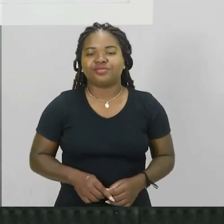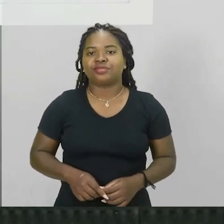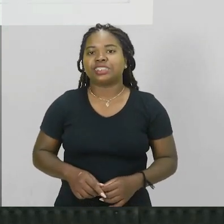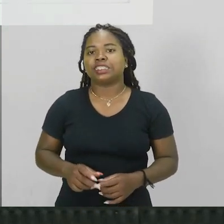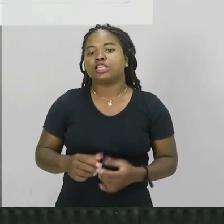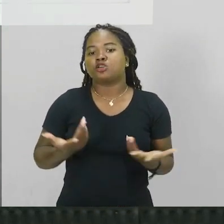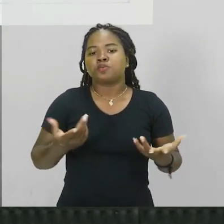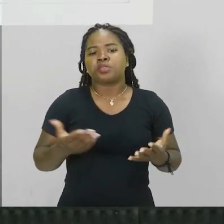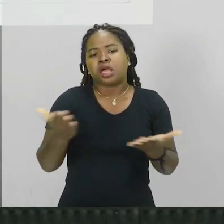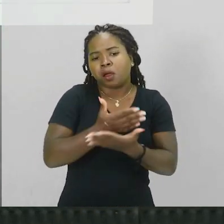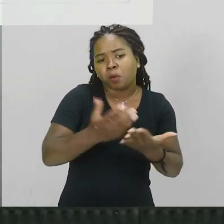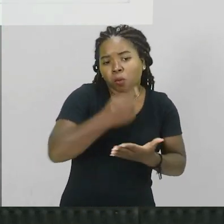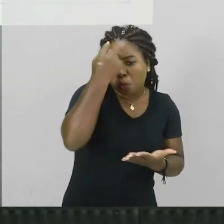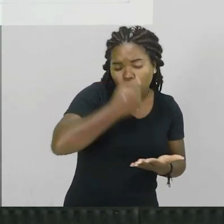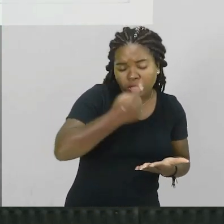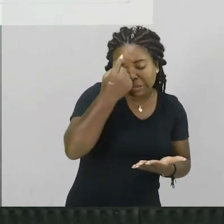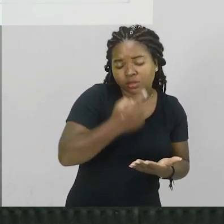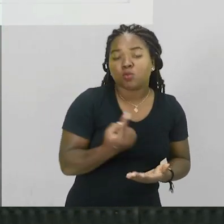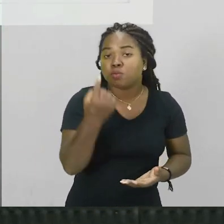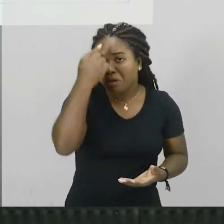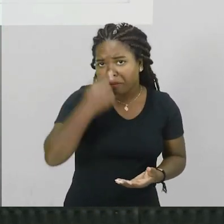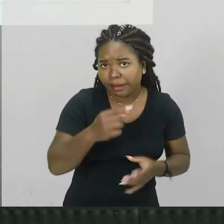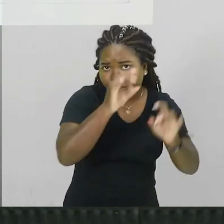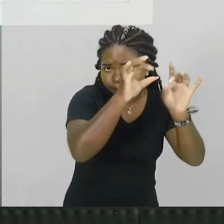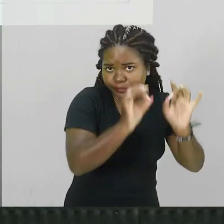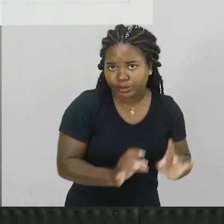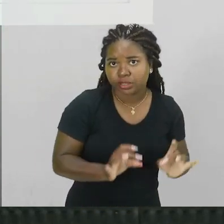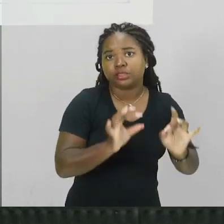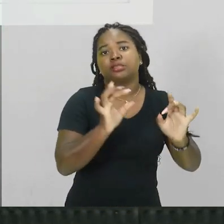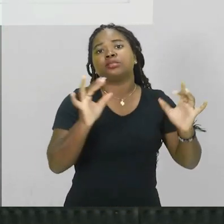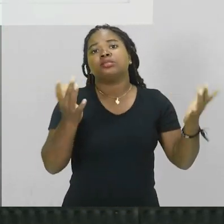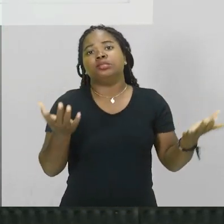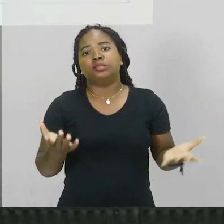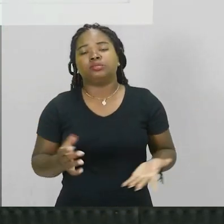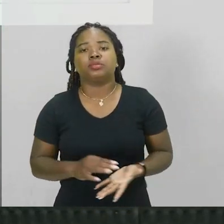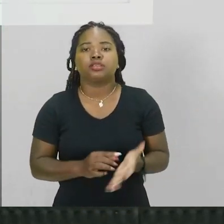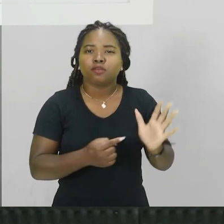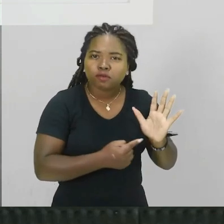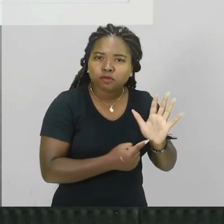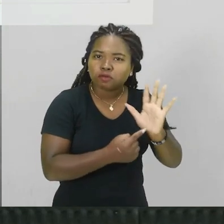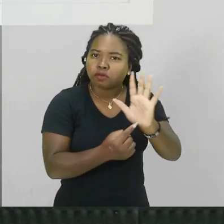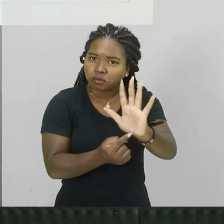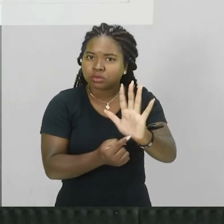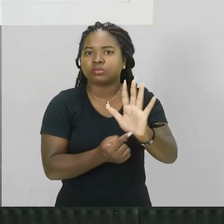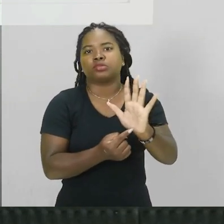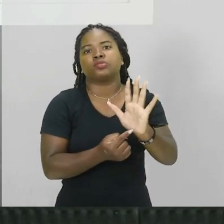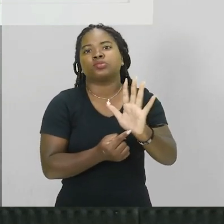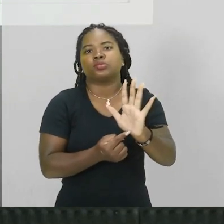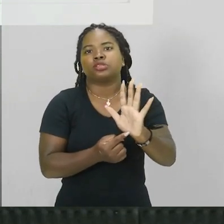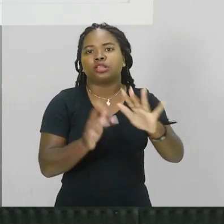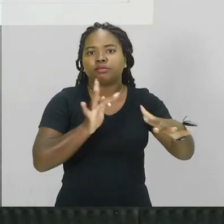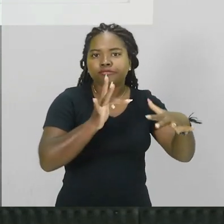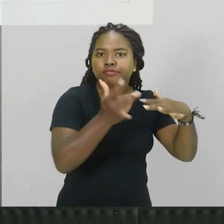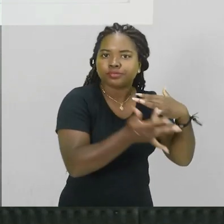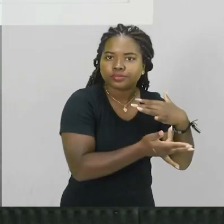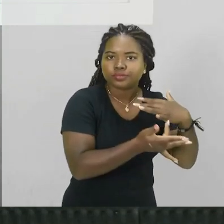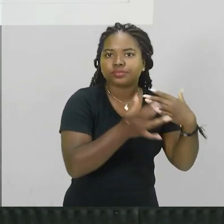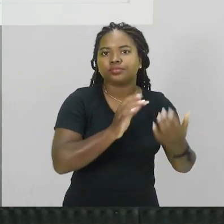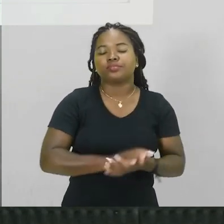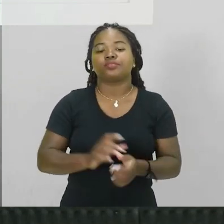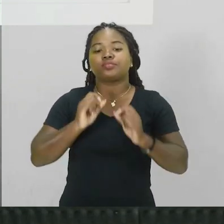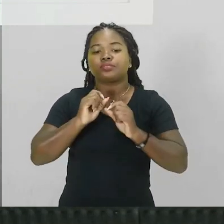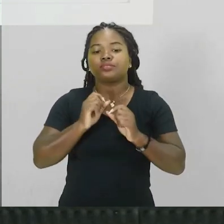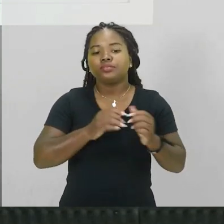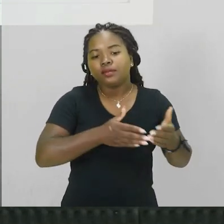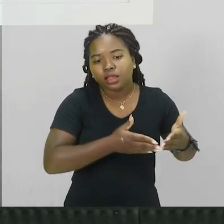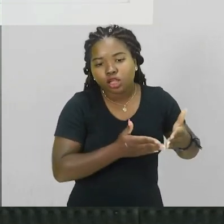algumas imagens, na verdade, uma imagem específica, acabou rodando aí pelas redes sociais, que é a imagem de